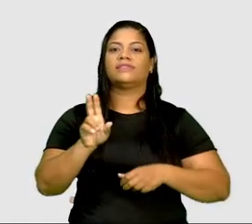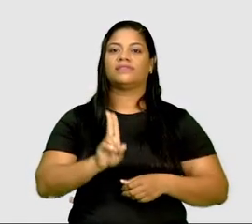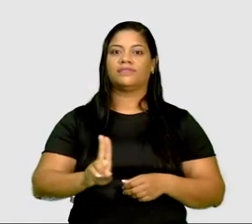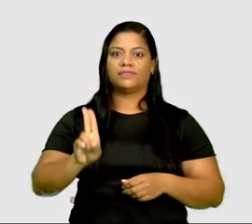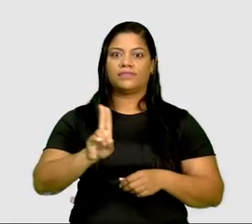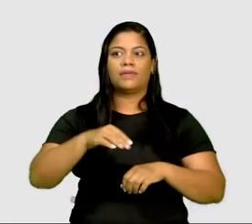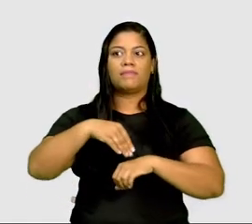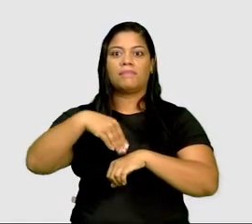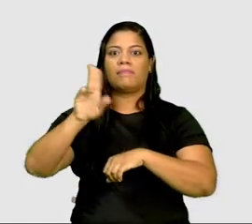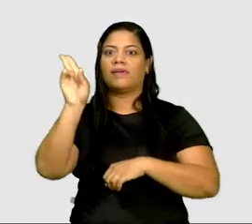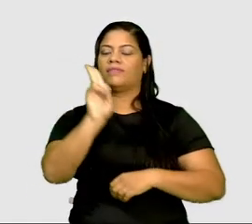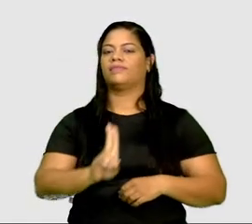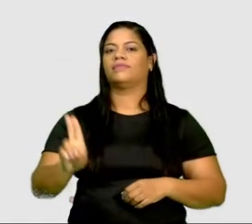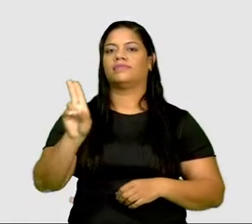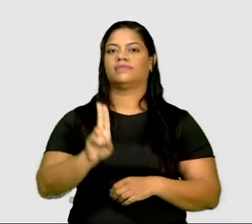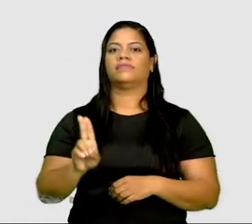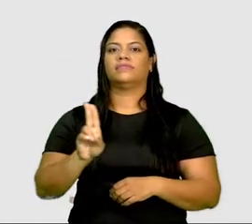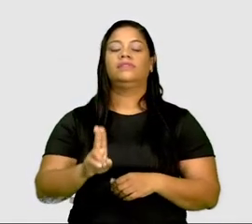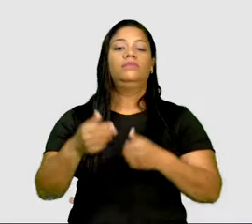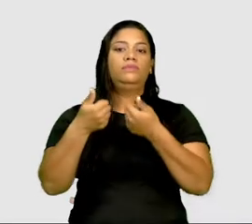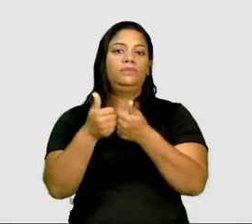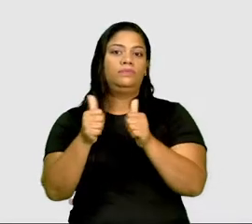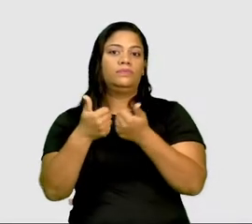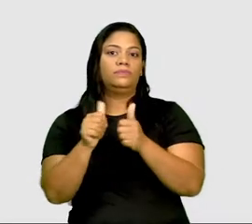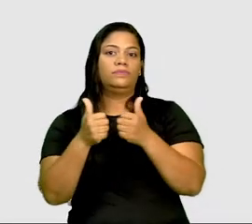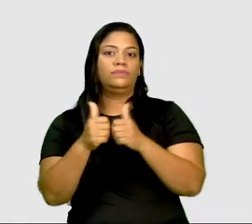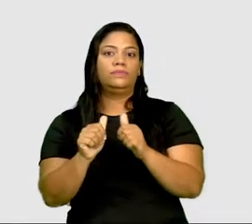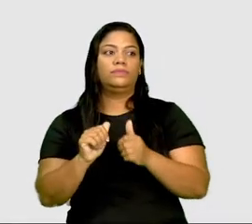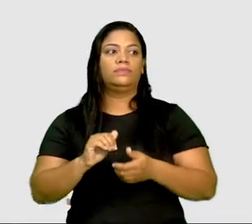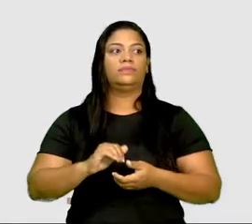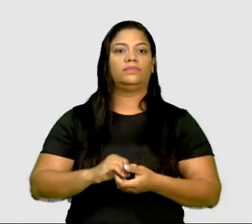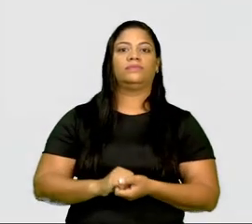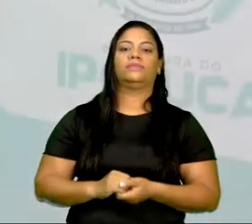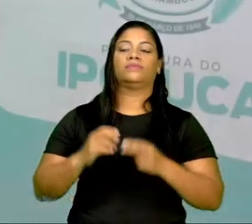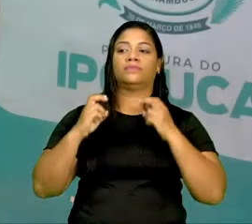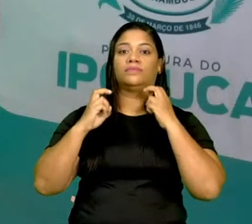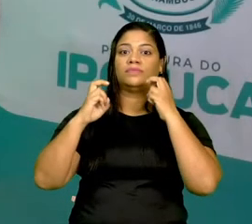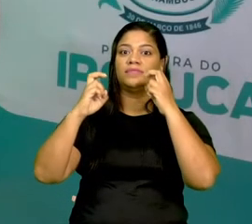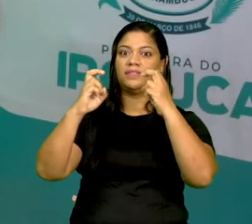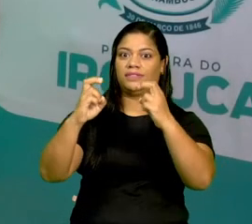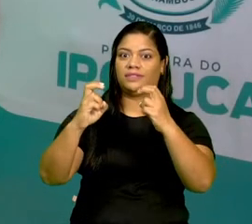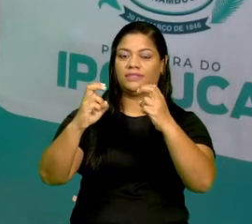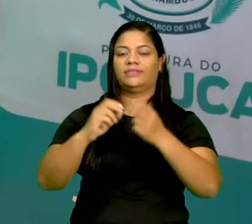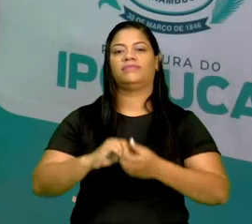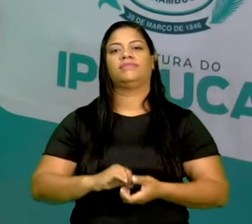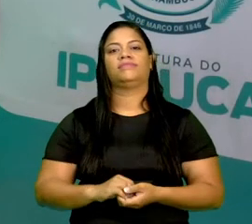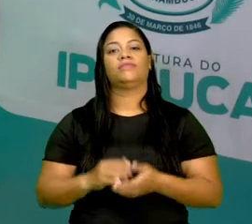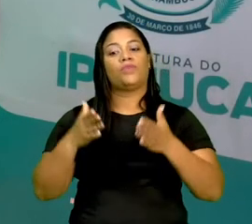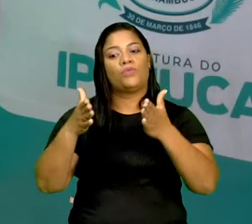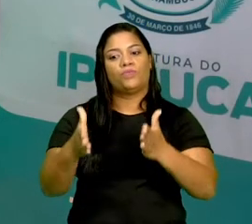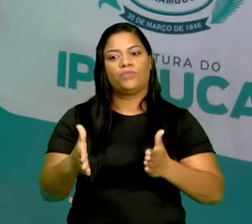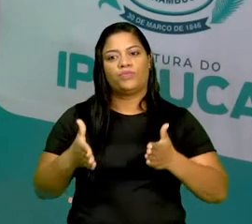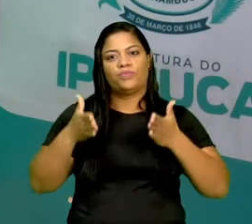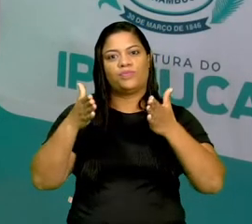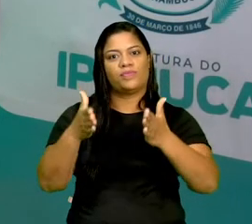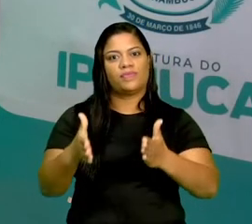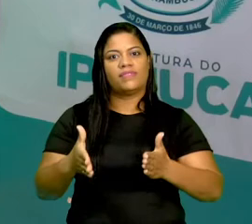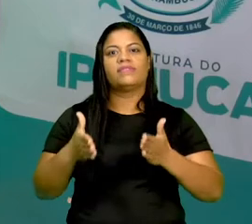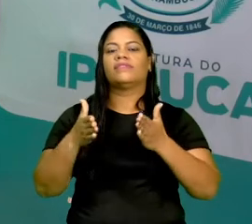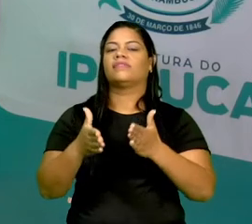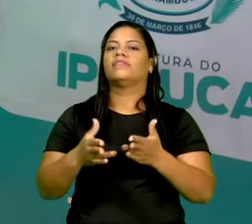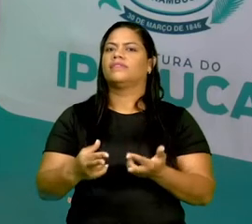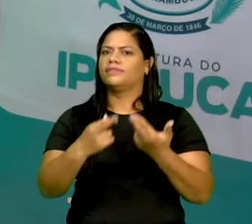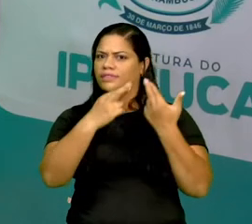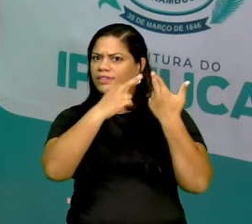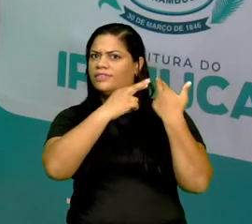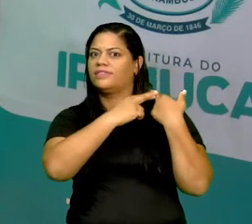terrestre mais utilizados, ônibus e trem. Então, são eles que são responsáveis